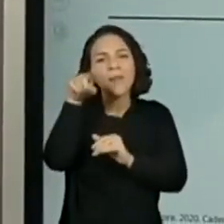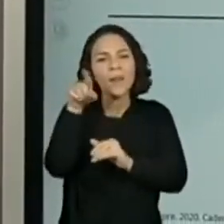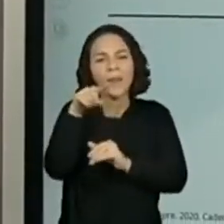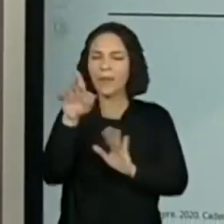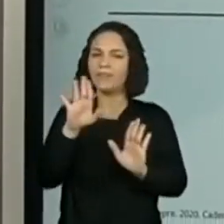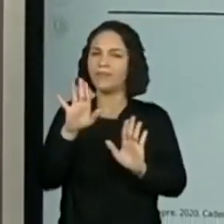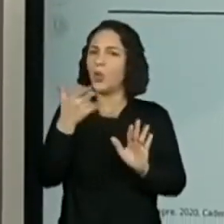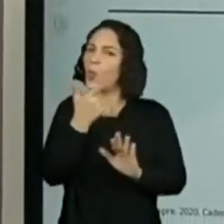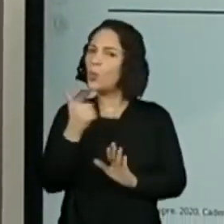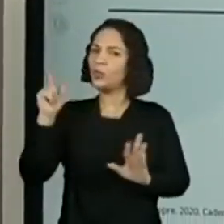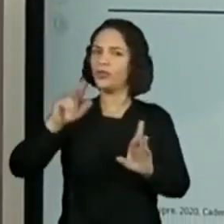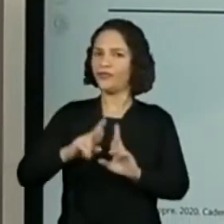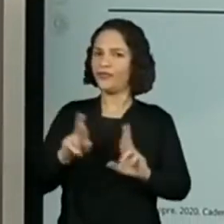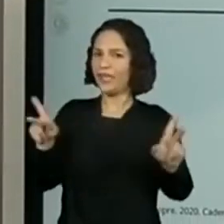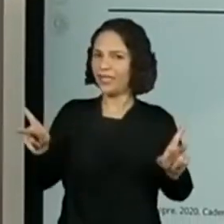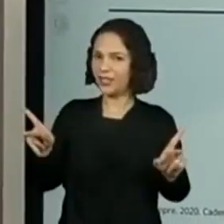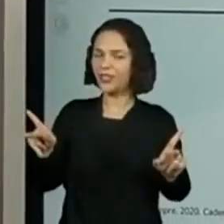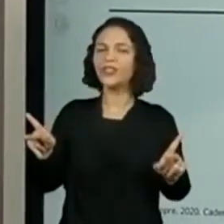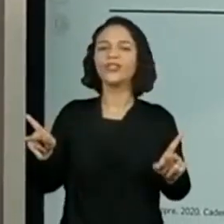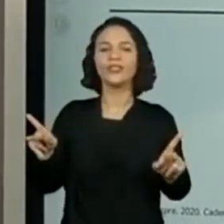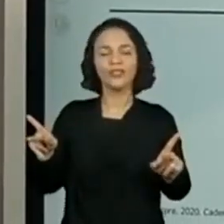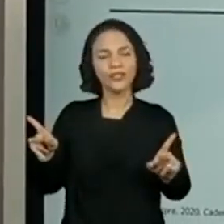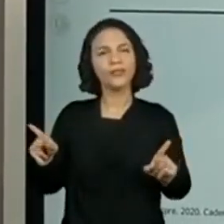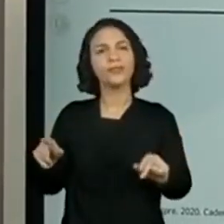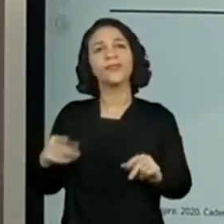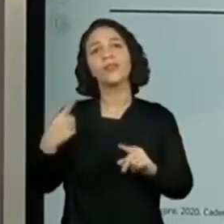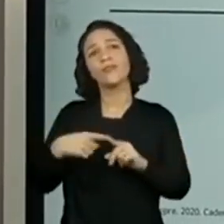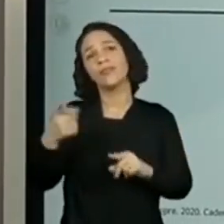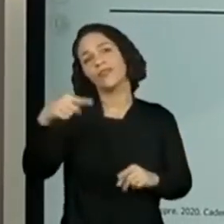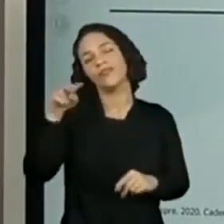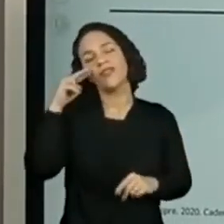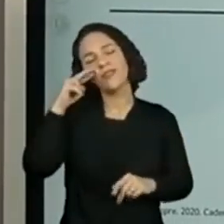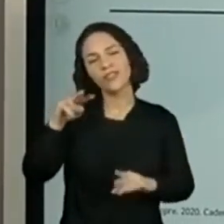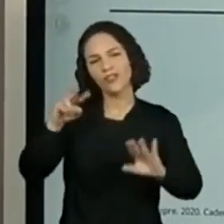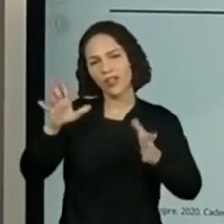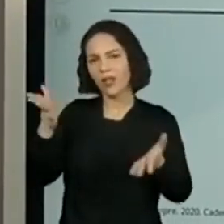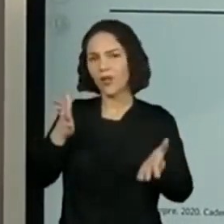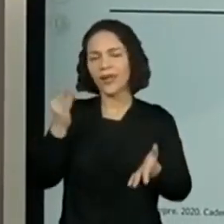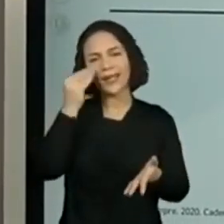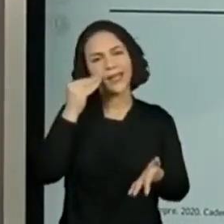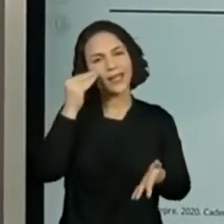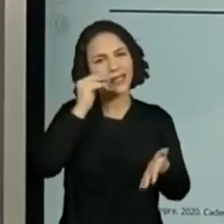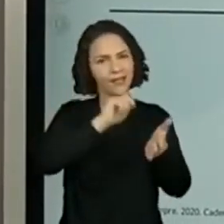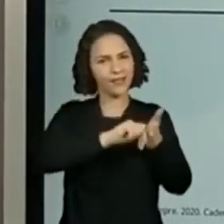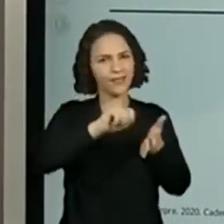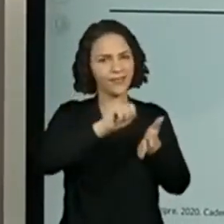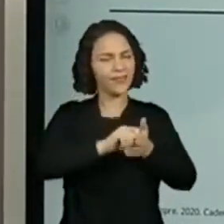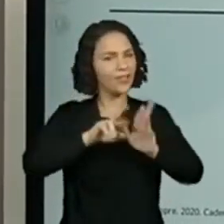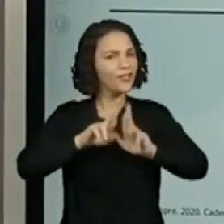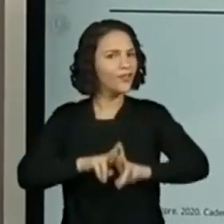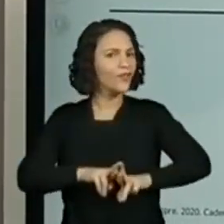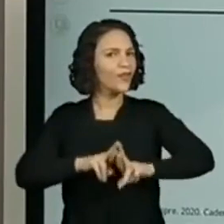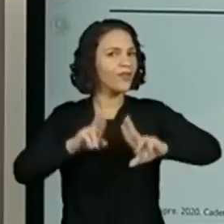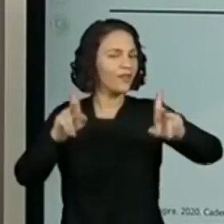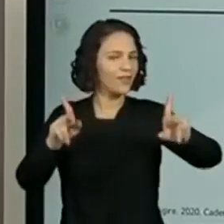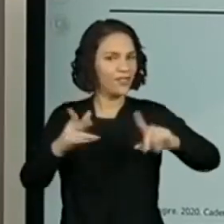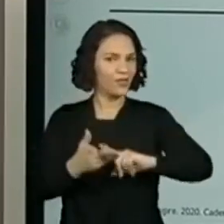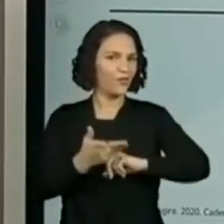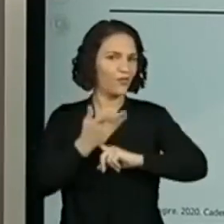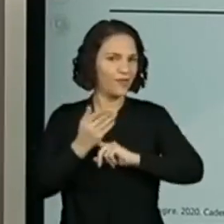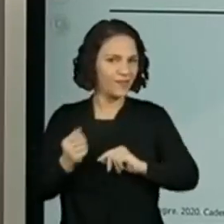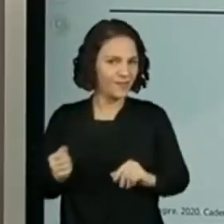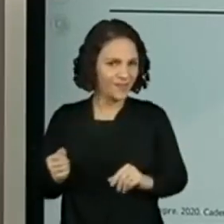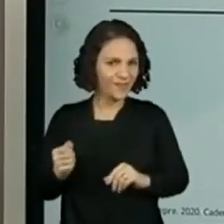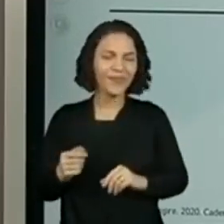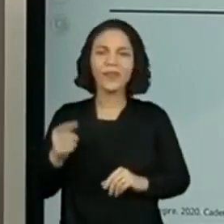João e Maria, Os Três Porquinhos. Porque vocês já conseguiram. Vamos tentar escrever um conto diferente para ajudar a gente